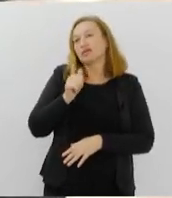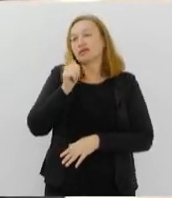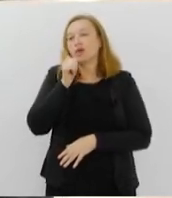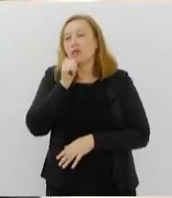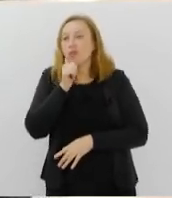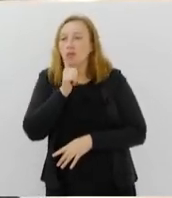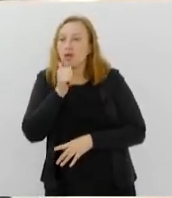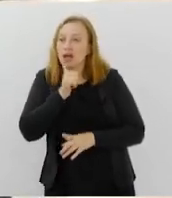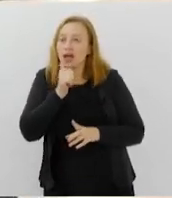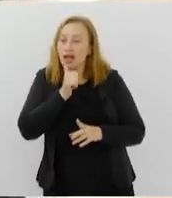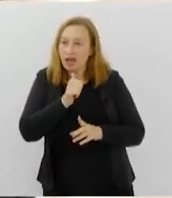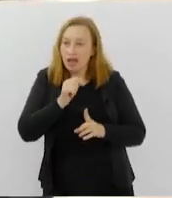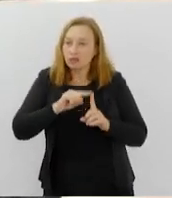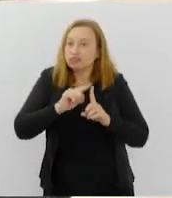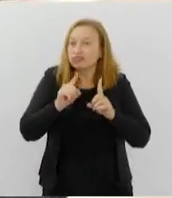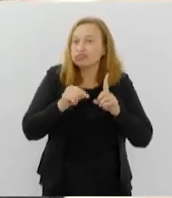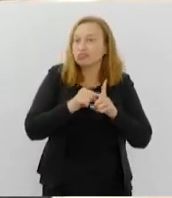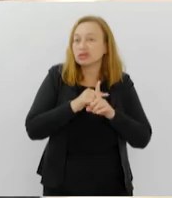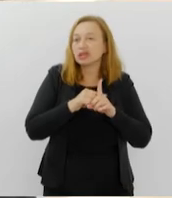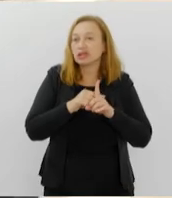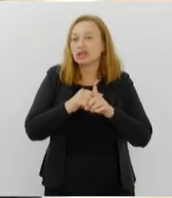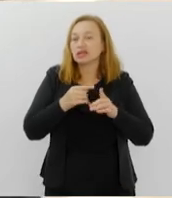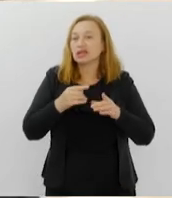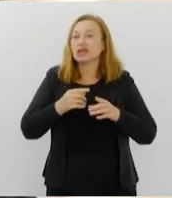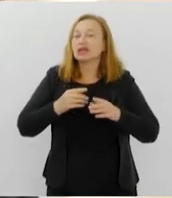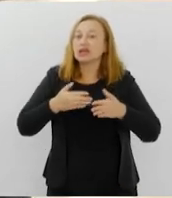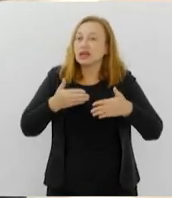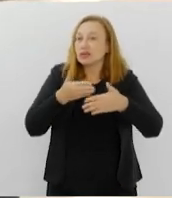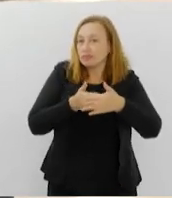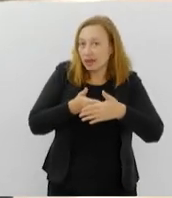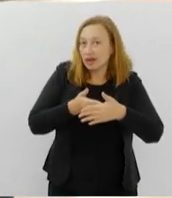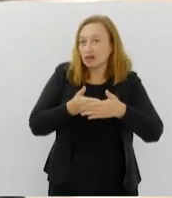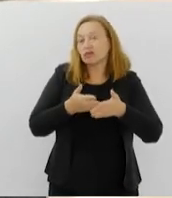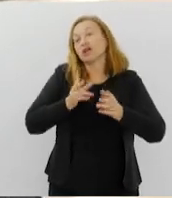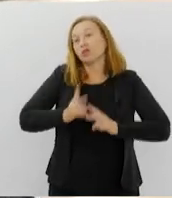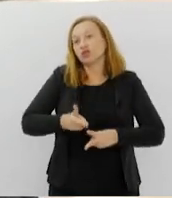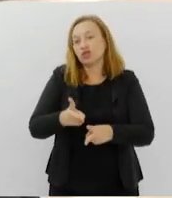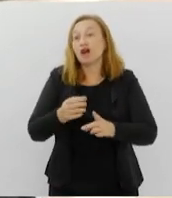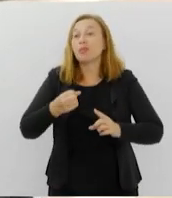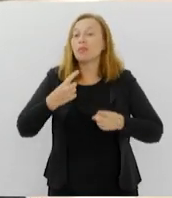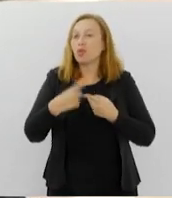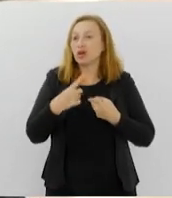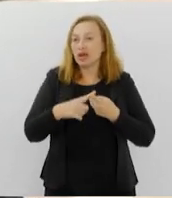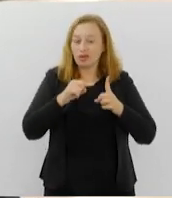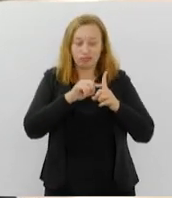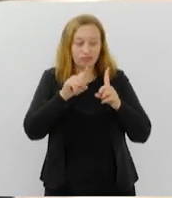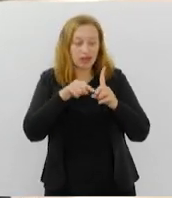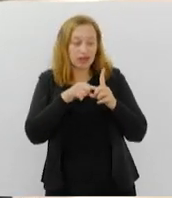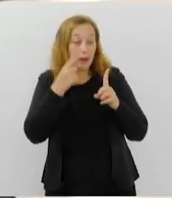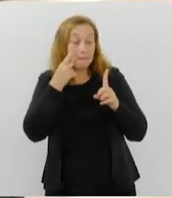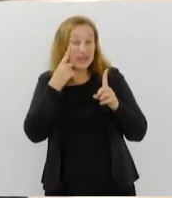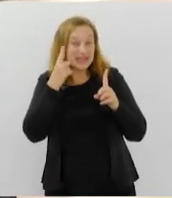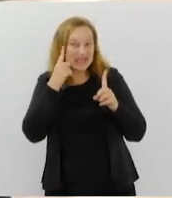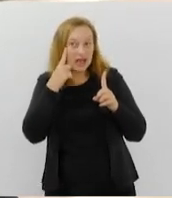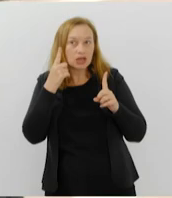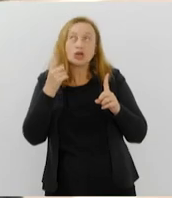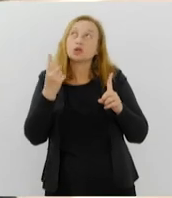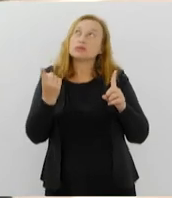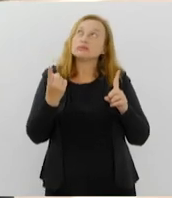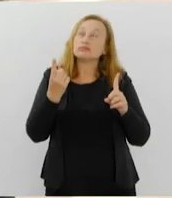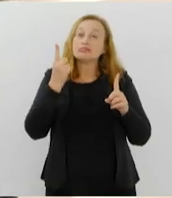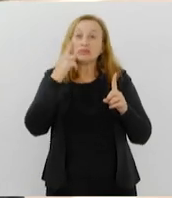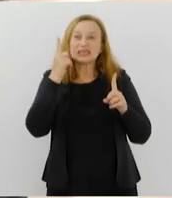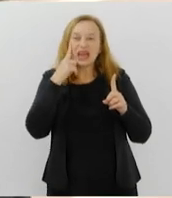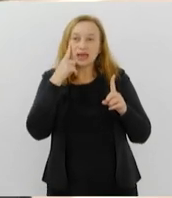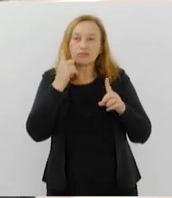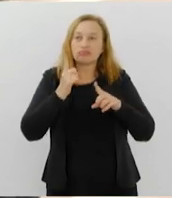termina impedindo, muitas vezes, delas darem continuidade. Porque quando a gravidez vem, se a gente pensa num tempo de gravidez, a gravidez